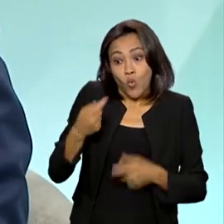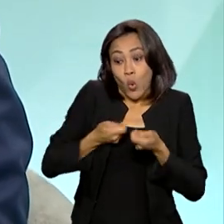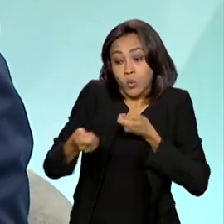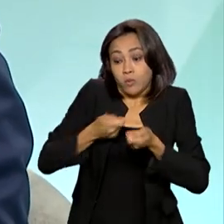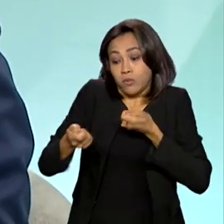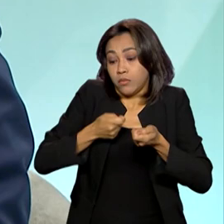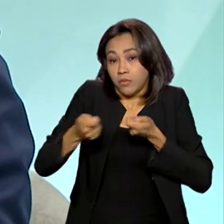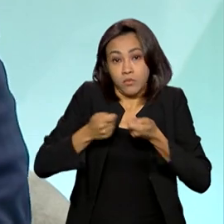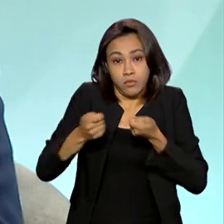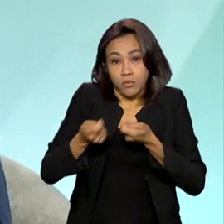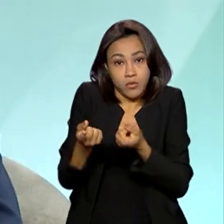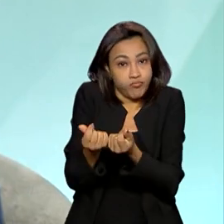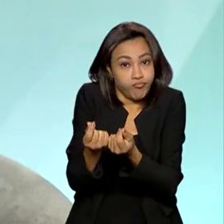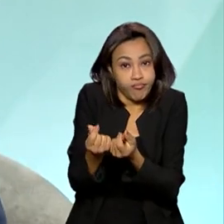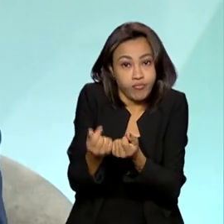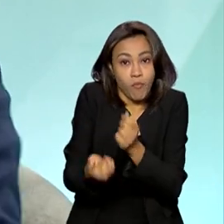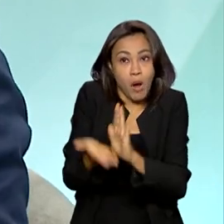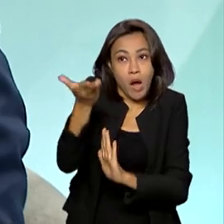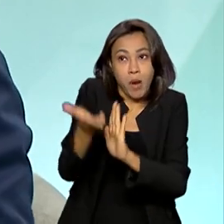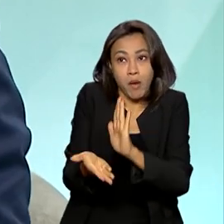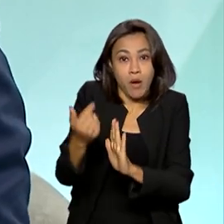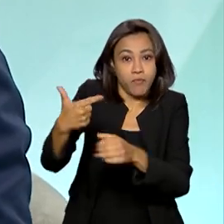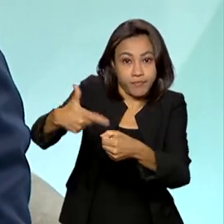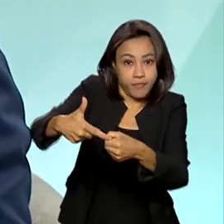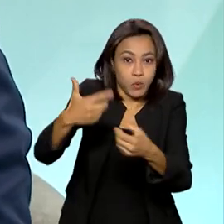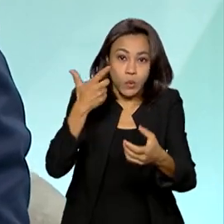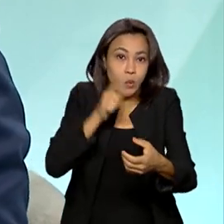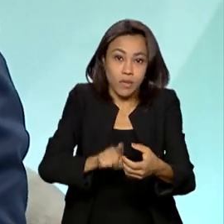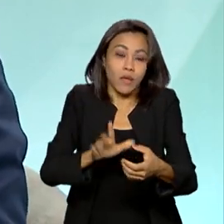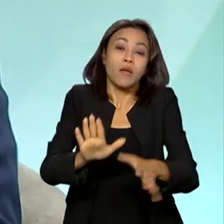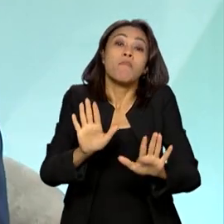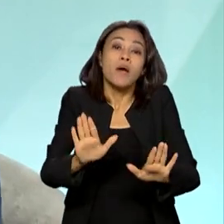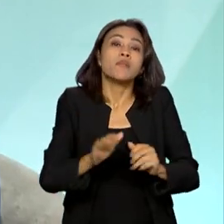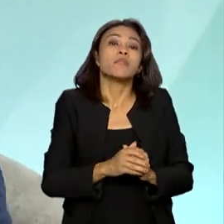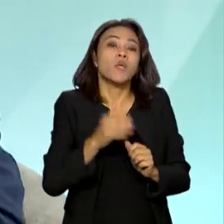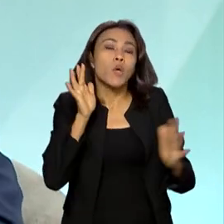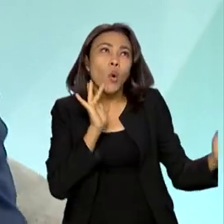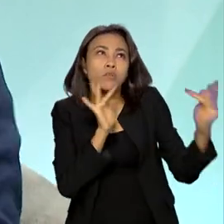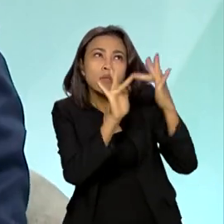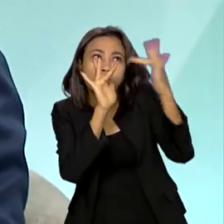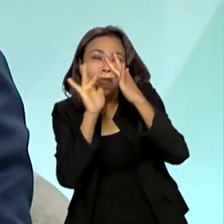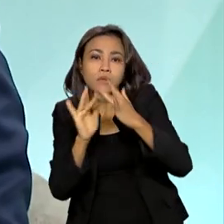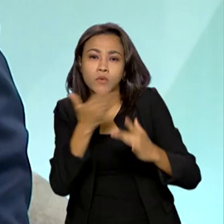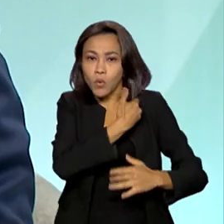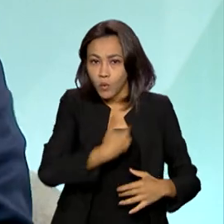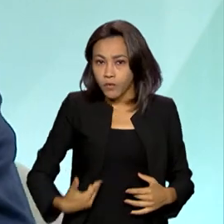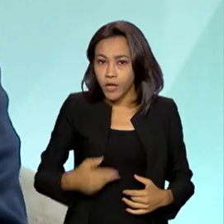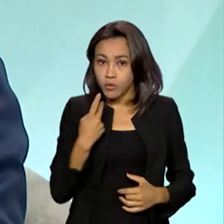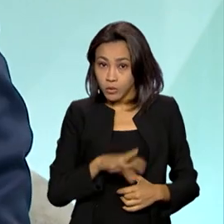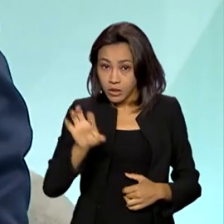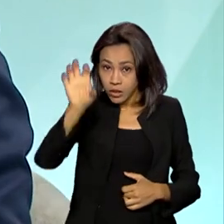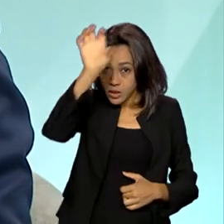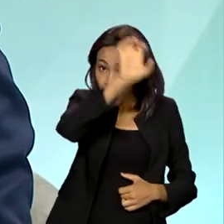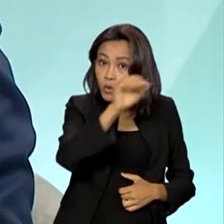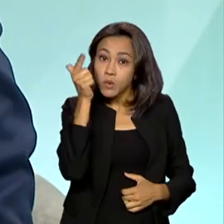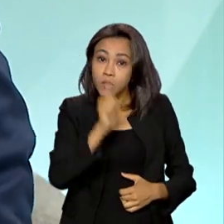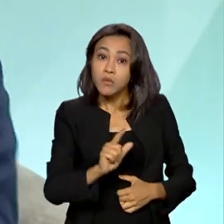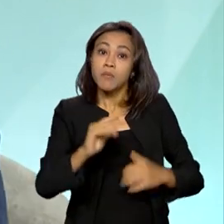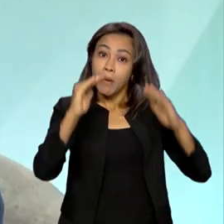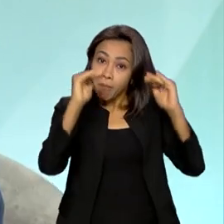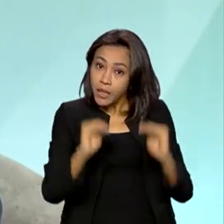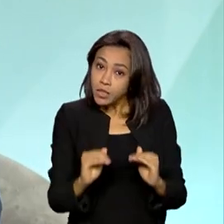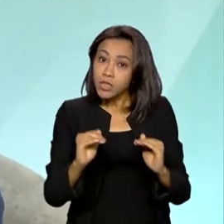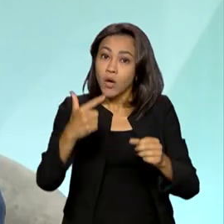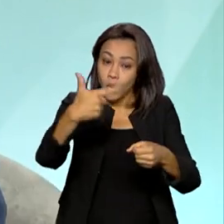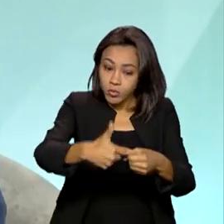petróleo, portanto ele conseguiu com os governadores fazer com que o preço do combustível baixasse.